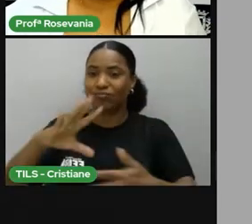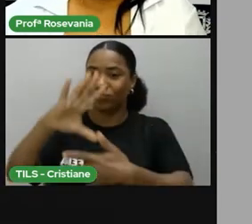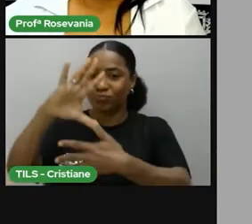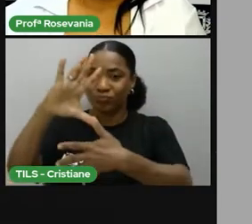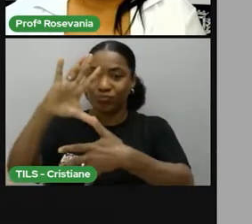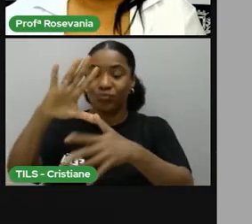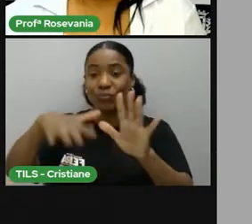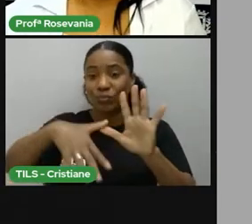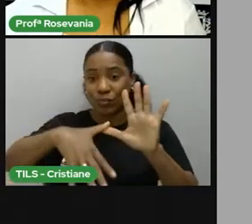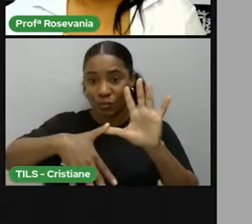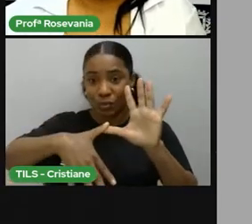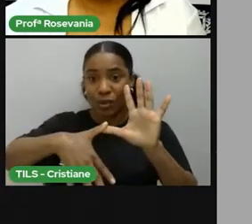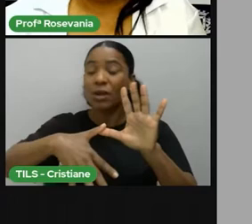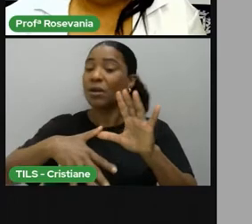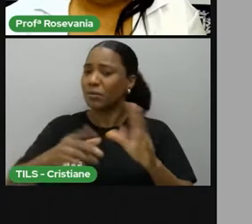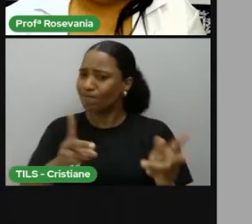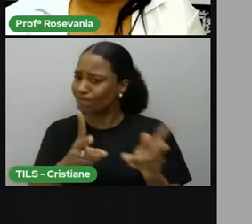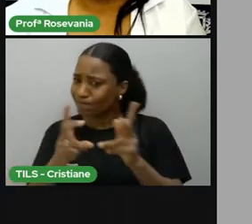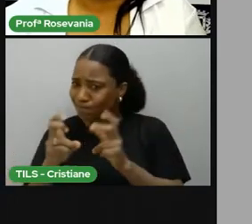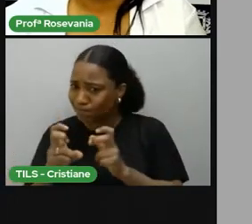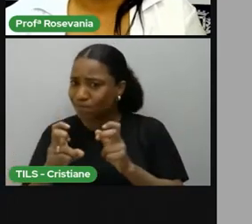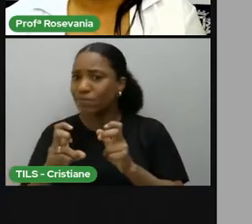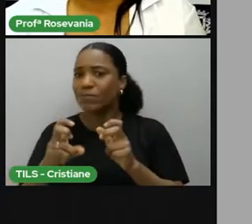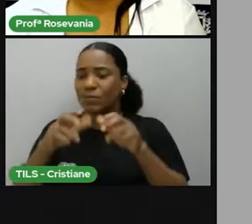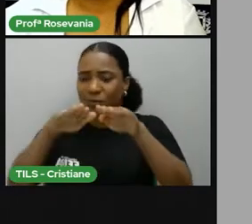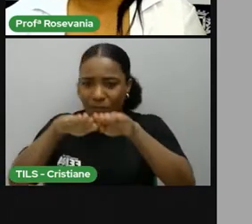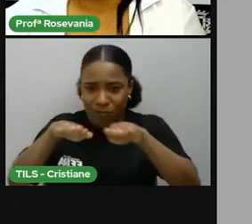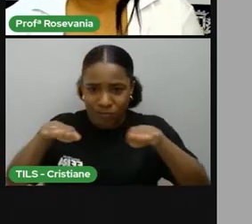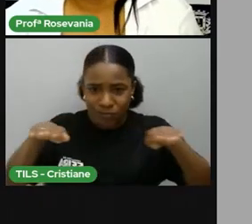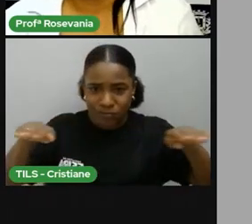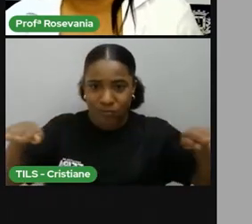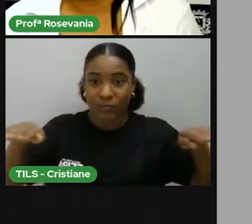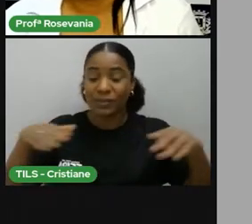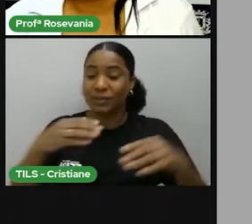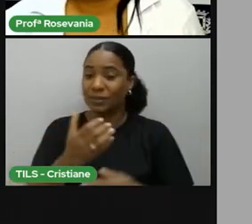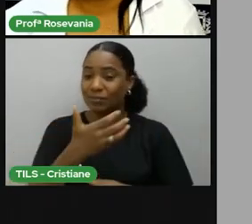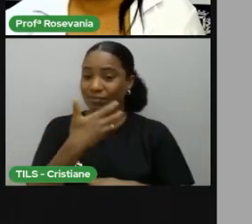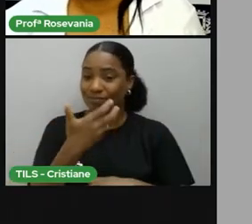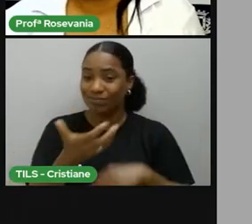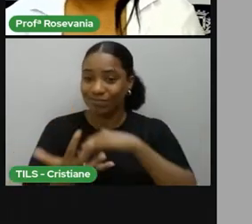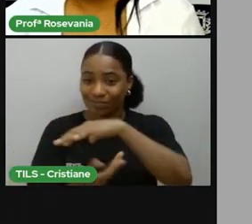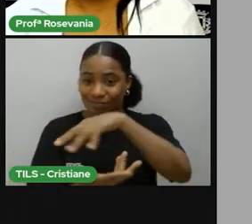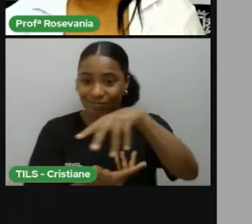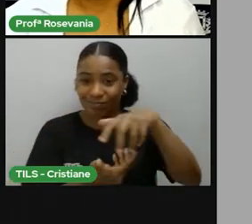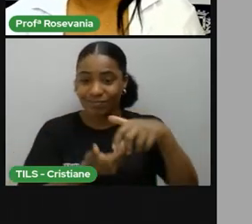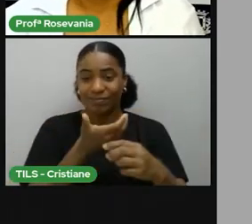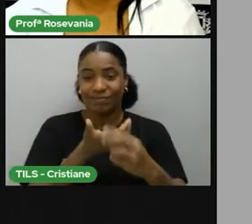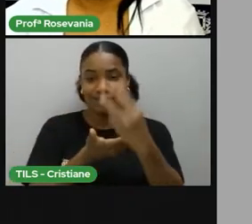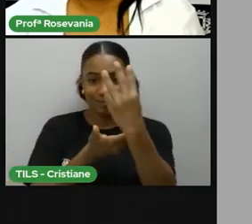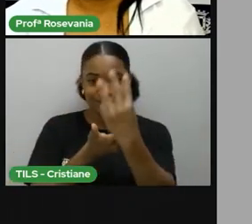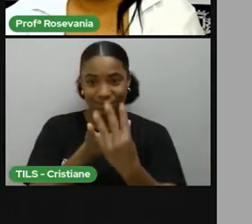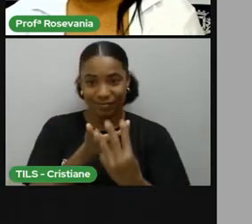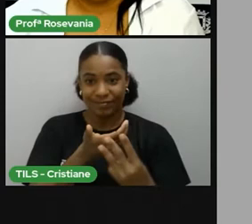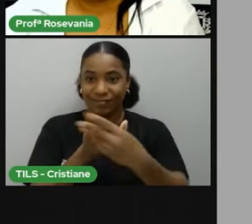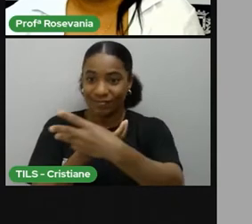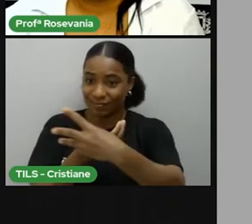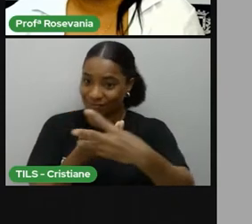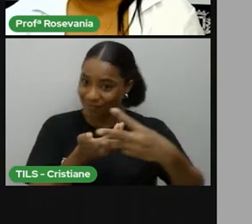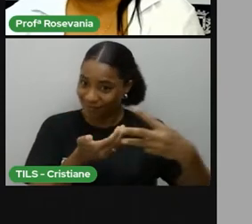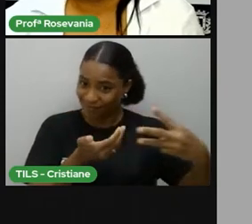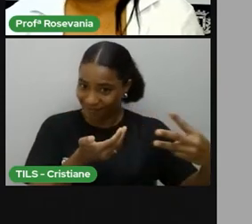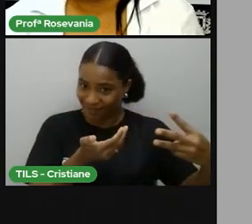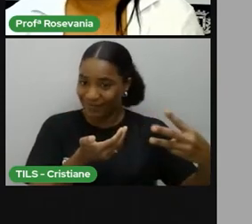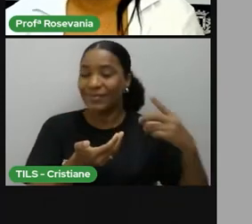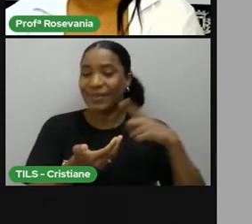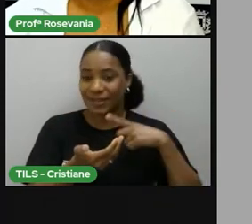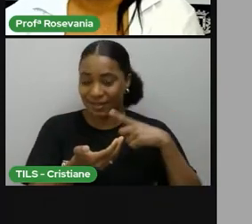você vai perceber que vai ter sempre uma linha vertical e uma linha horizontal se cruzando. E esse encontro dessas